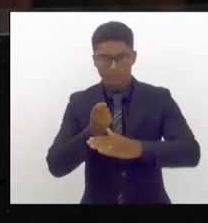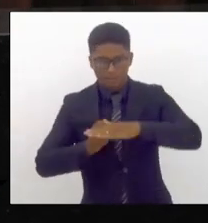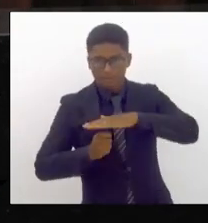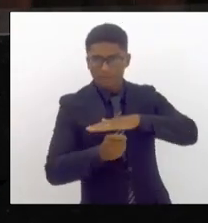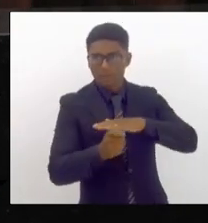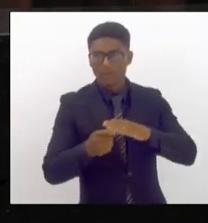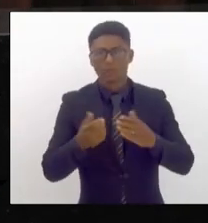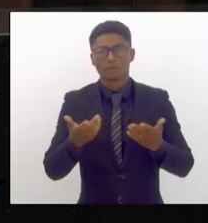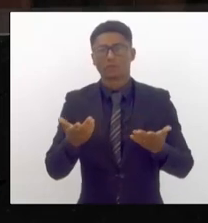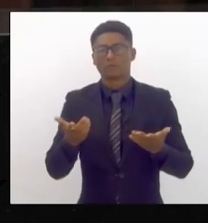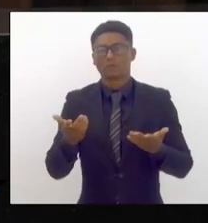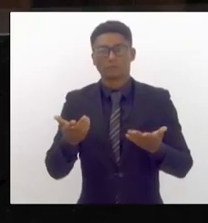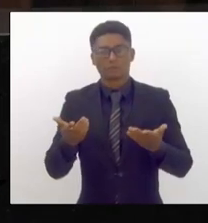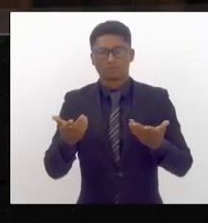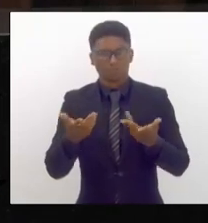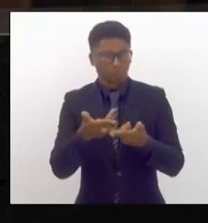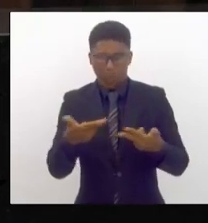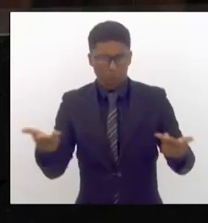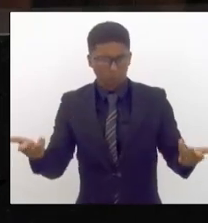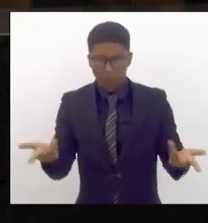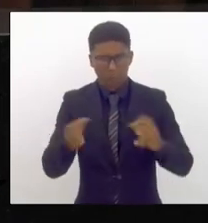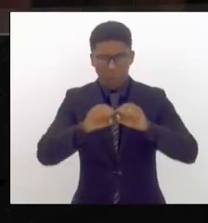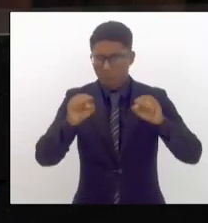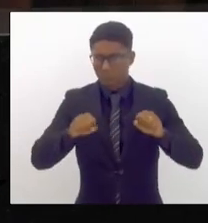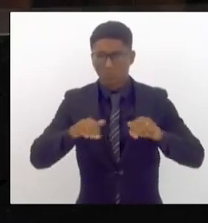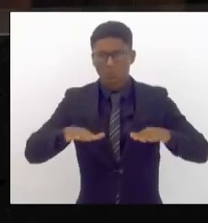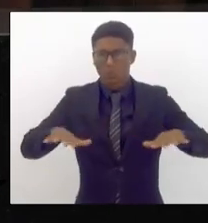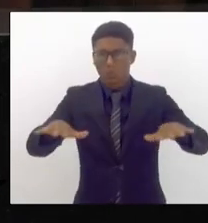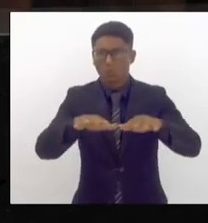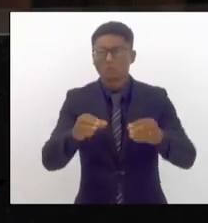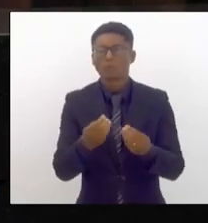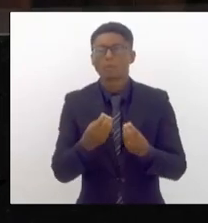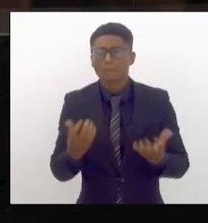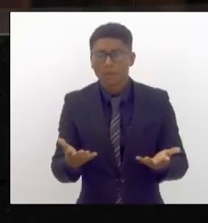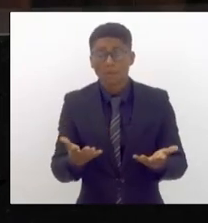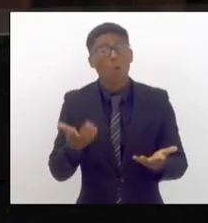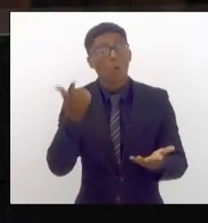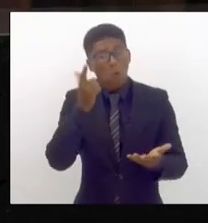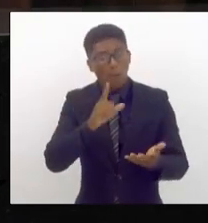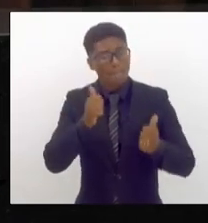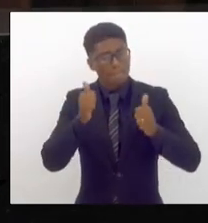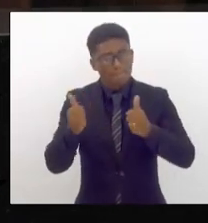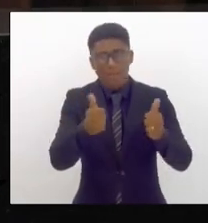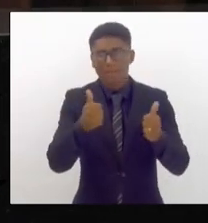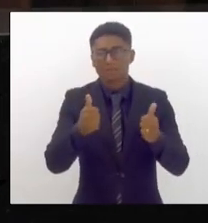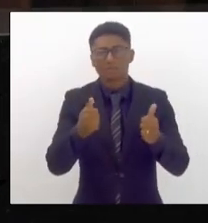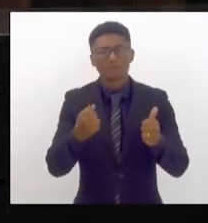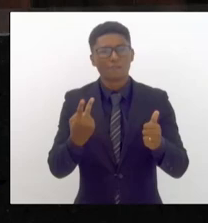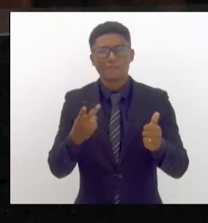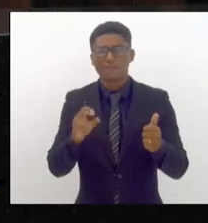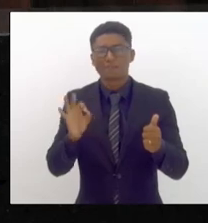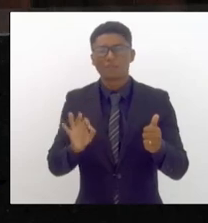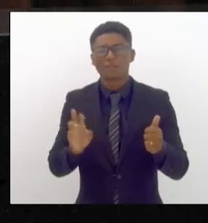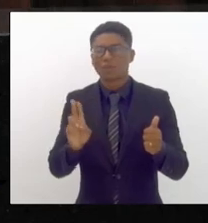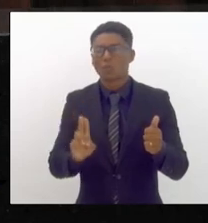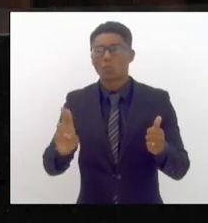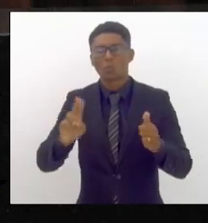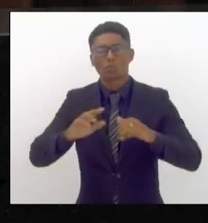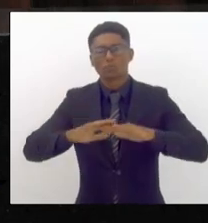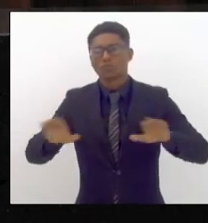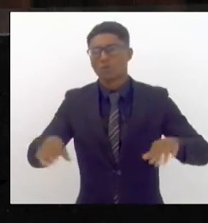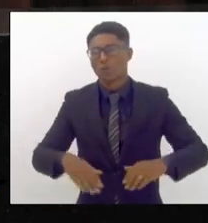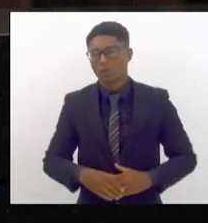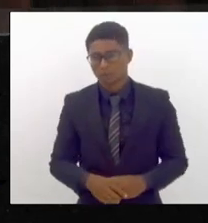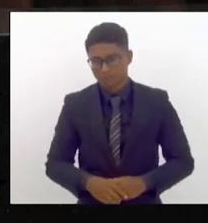questão dos trilhos dos dormentes do sistema operacional para tirar a supervia do buraco nem 20% foi utilizado e na época